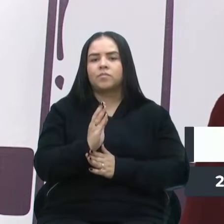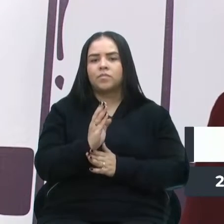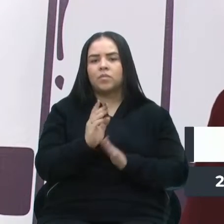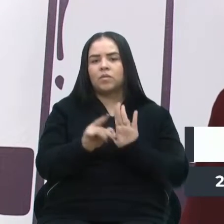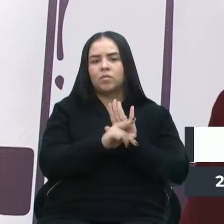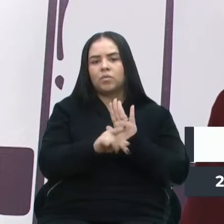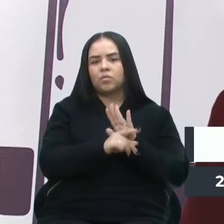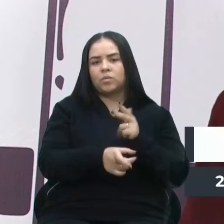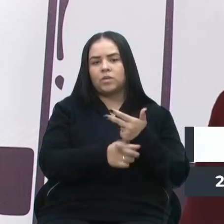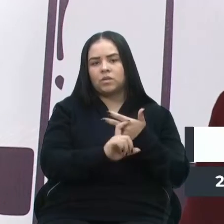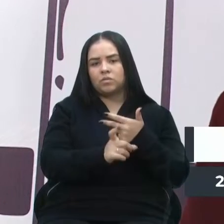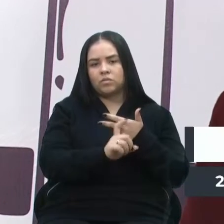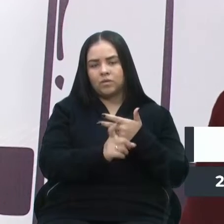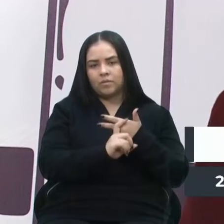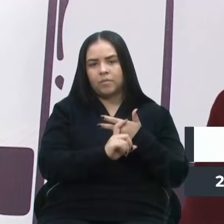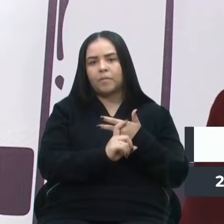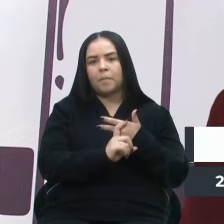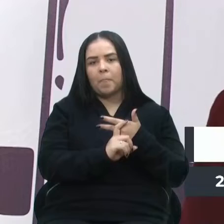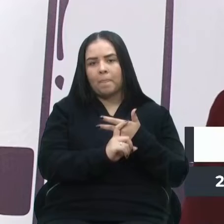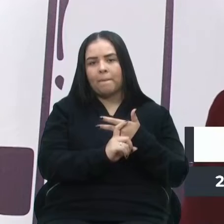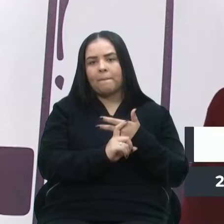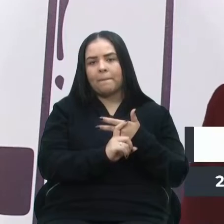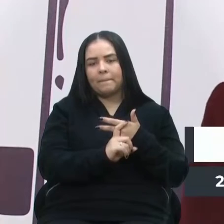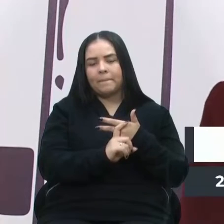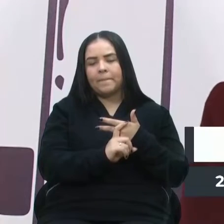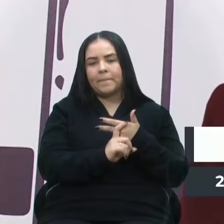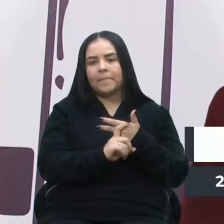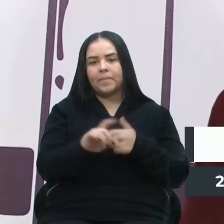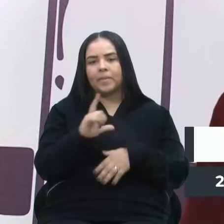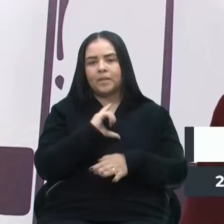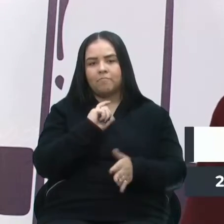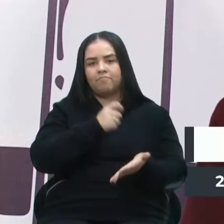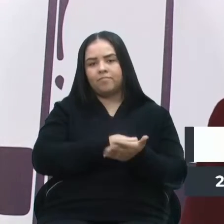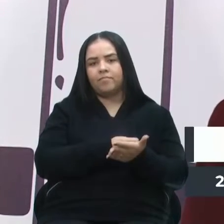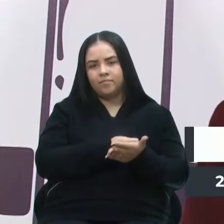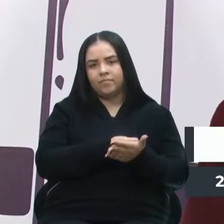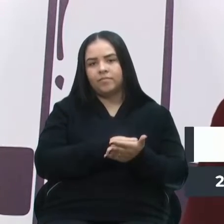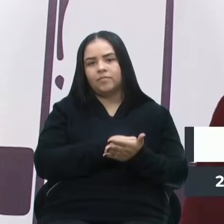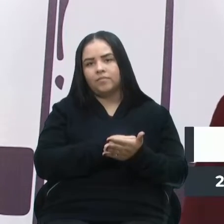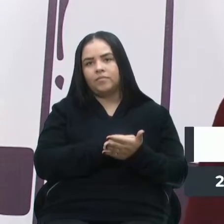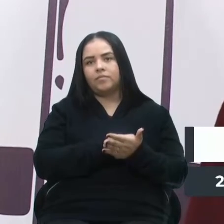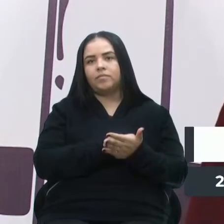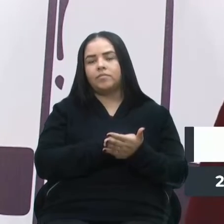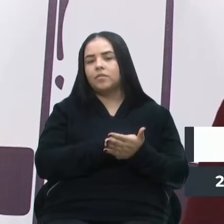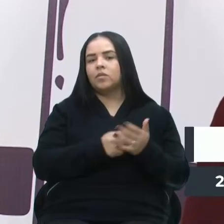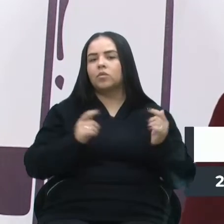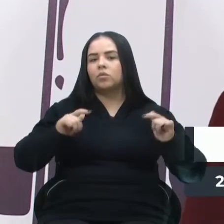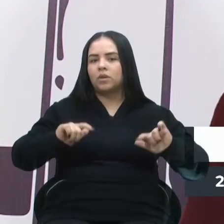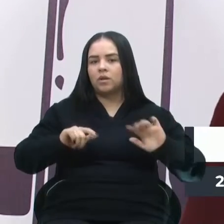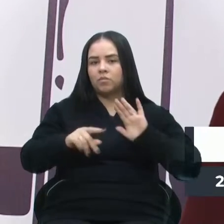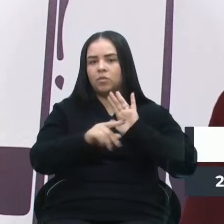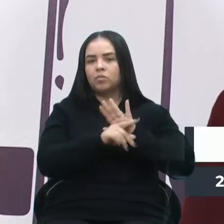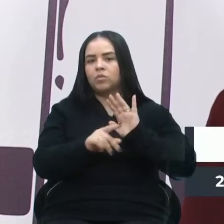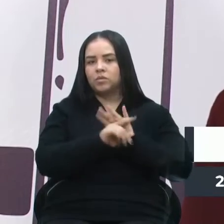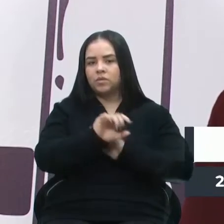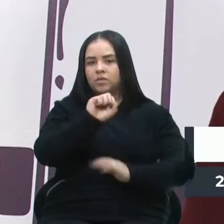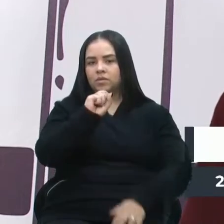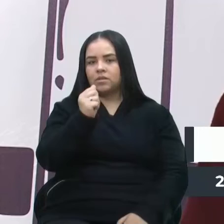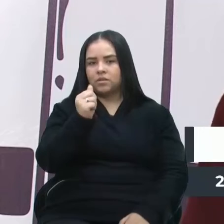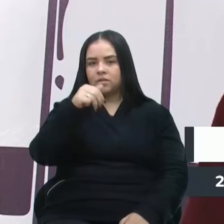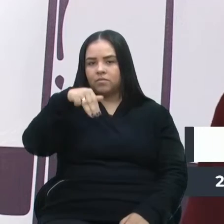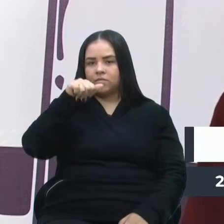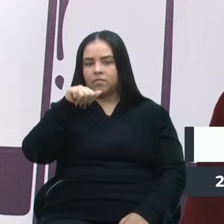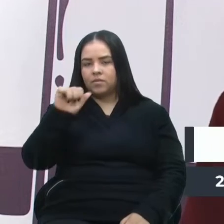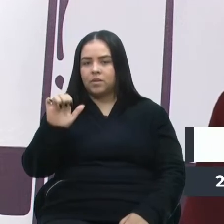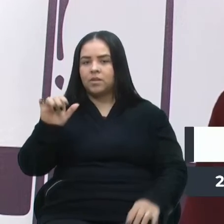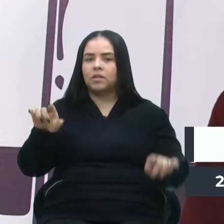Executivo, que indeniza os posteiros ocupantes de imóvel em propriedade do Samai, também em segundo